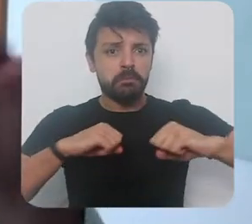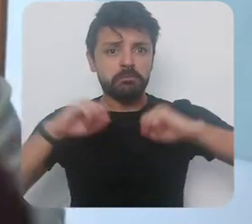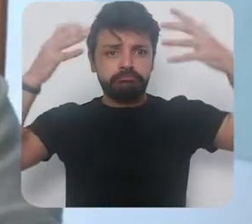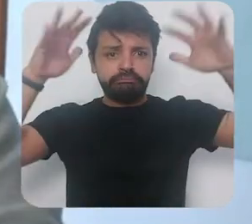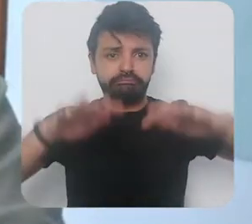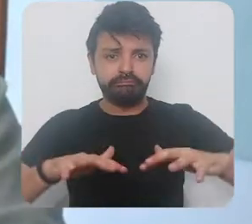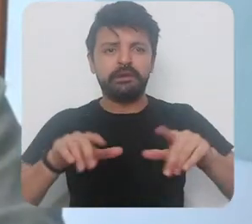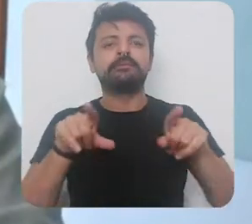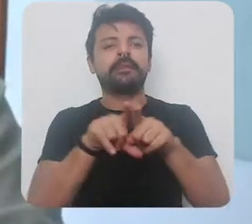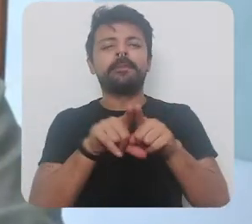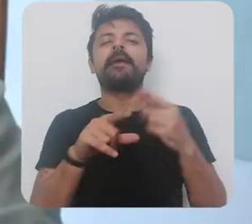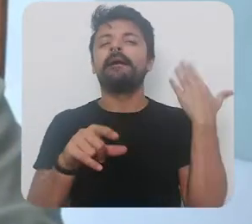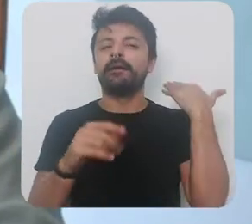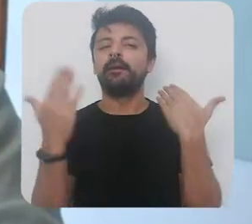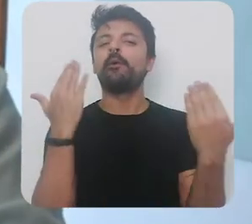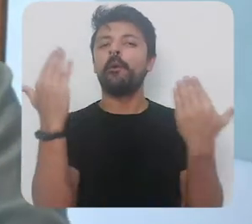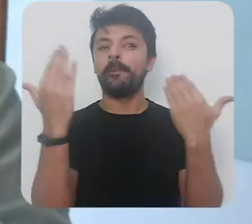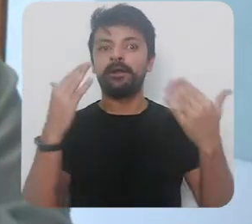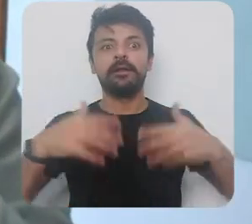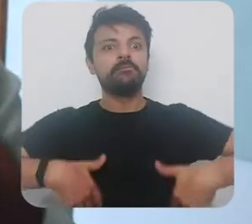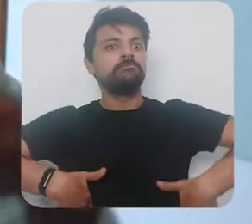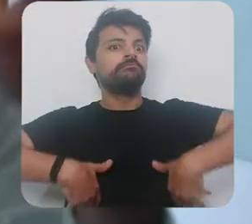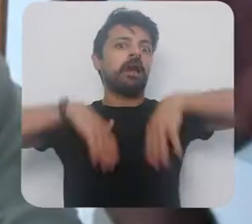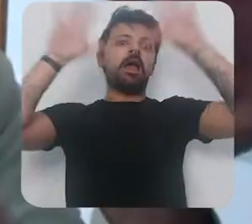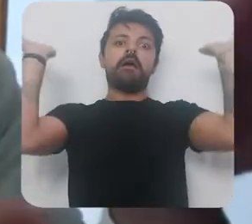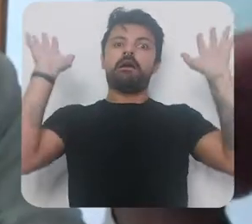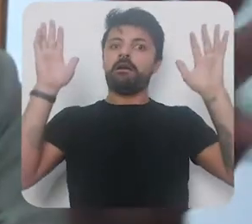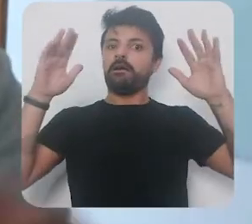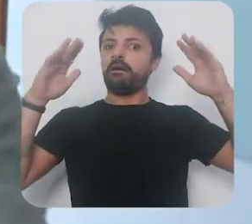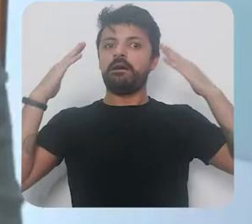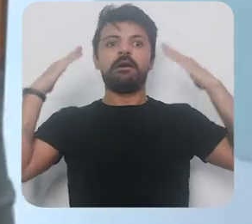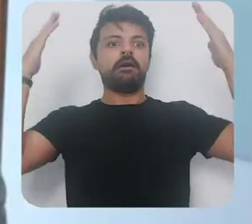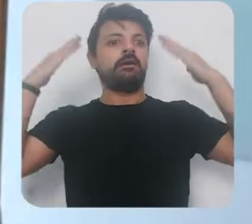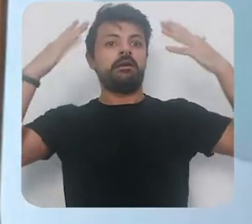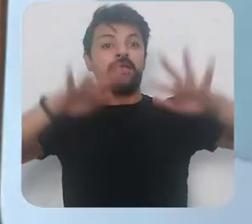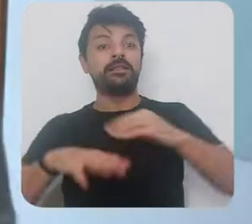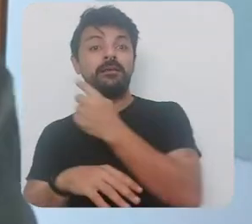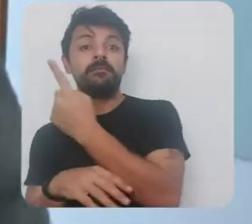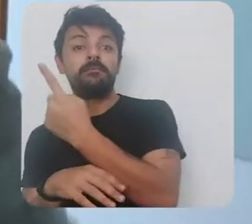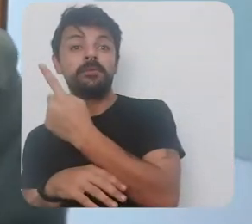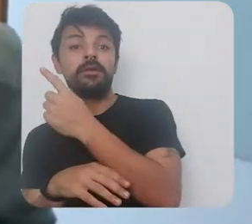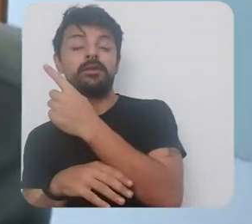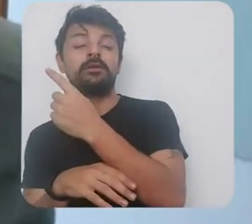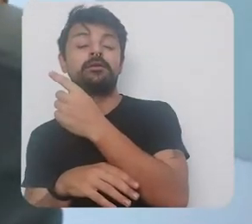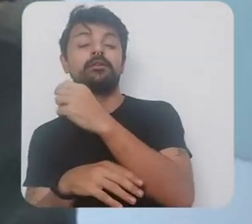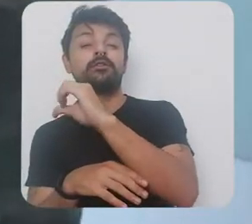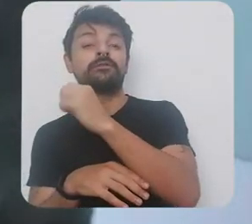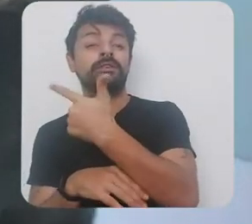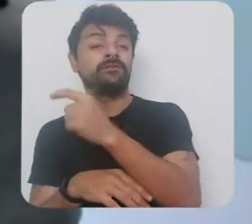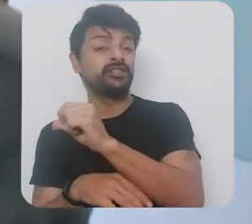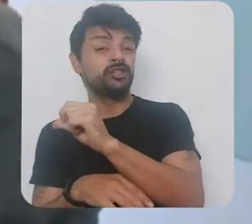a intensidade da crise então também se comparava era a maior crise desde 1929